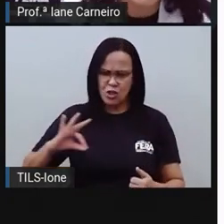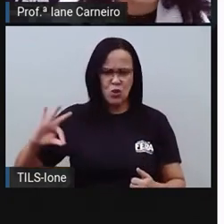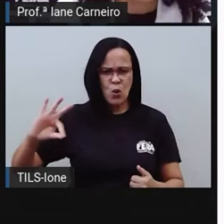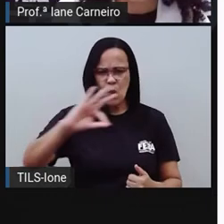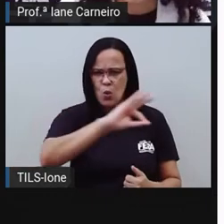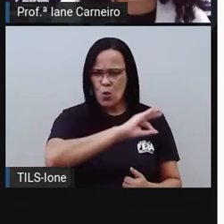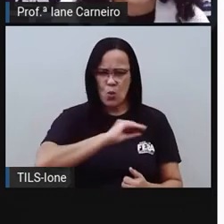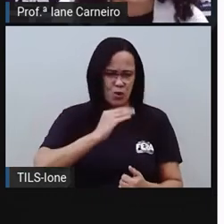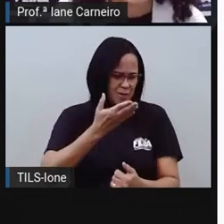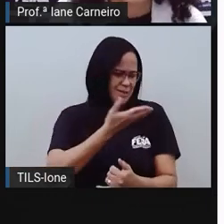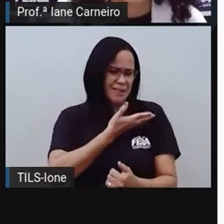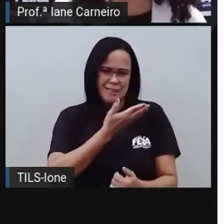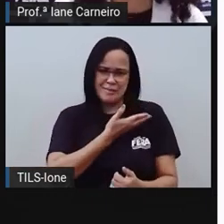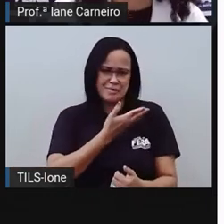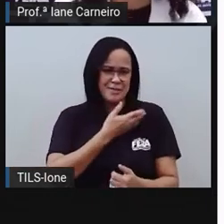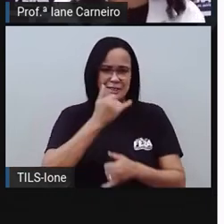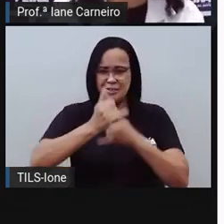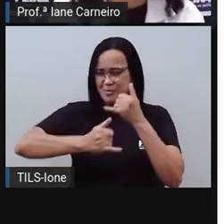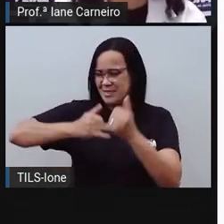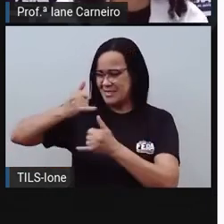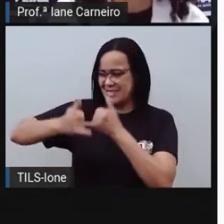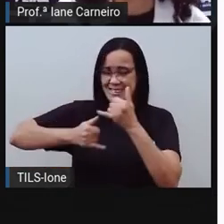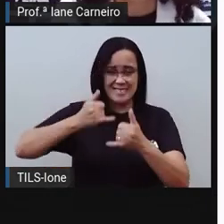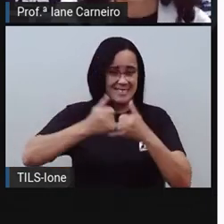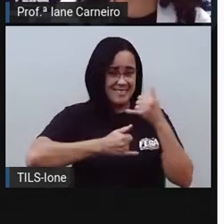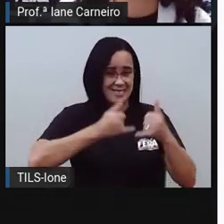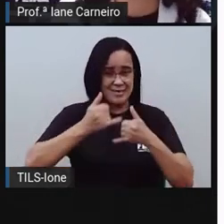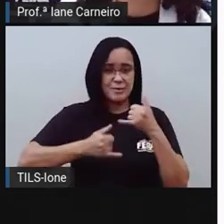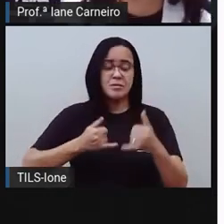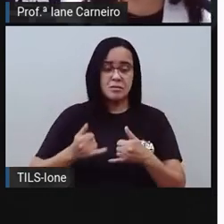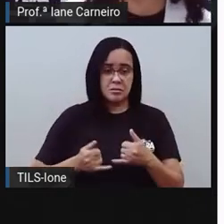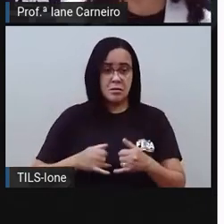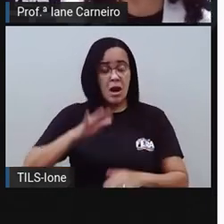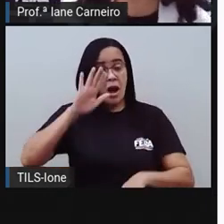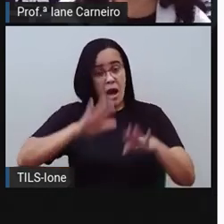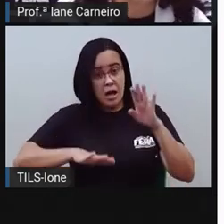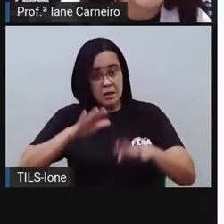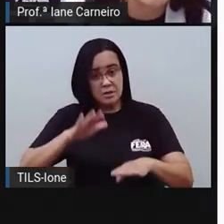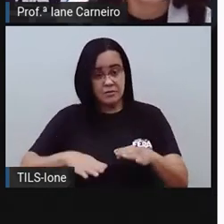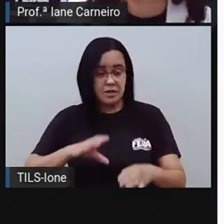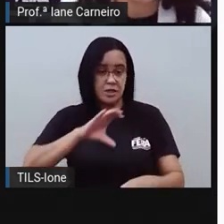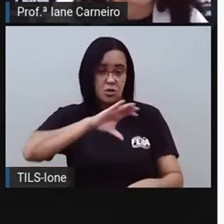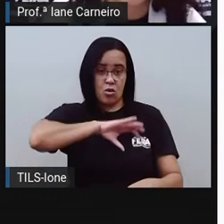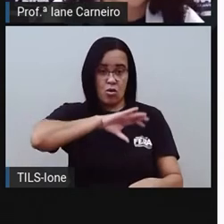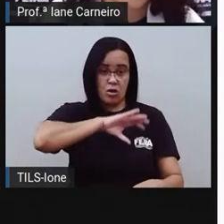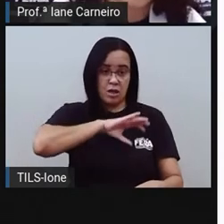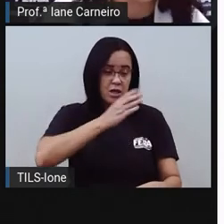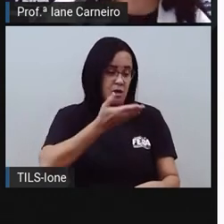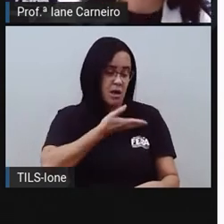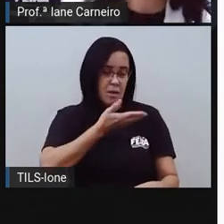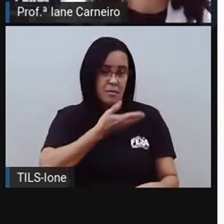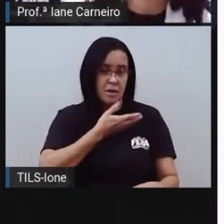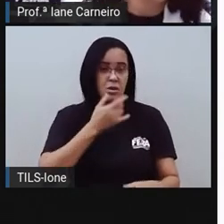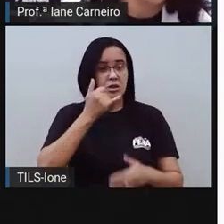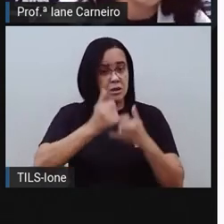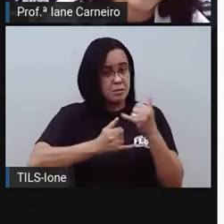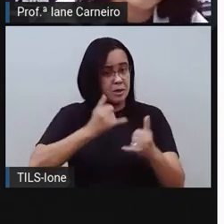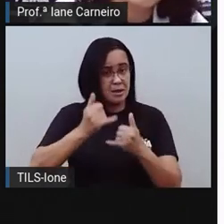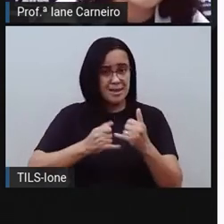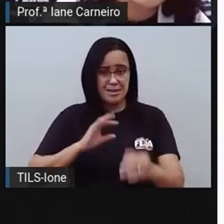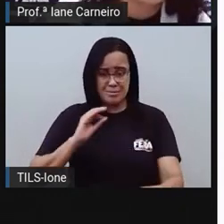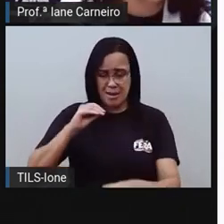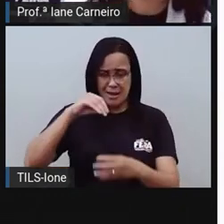rindo. Mas ele tá rindo, não é porque ele tá gostando, não. Ele tá com medo de dizer que não gostou e você fica